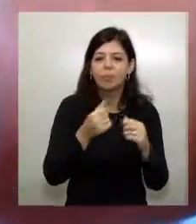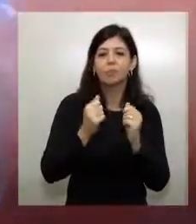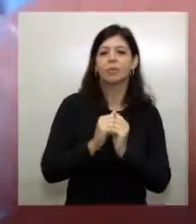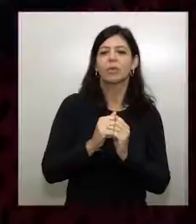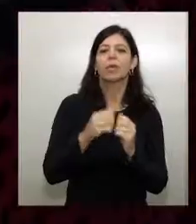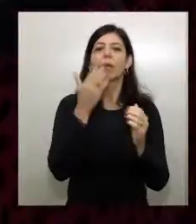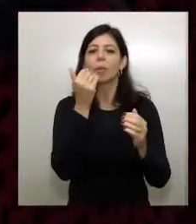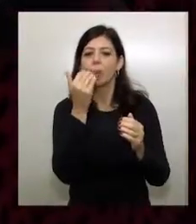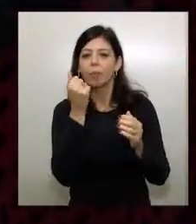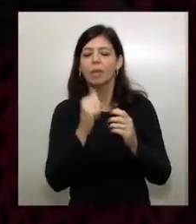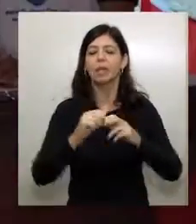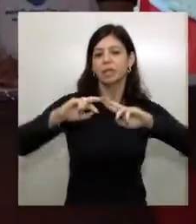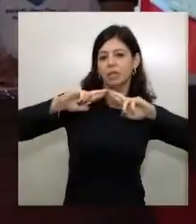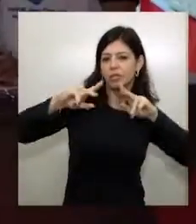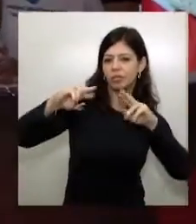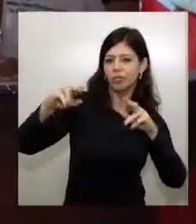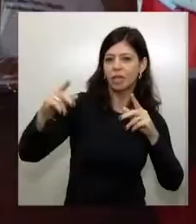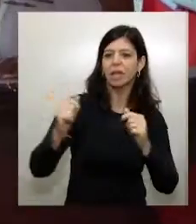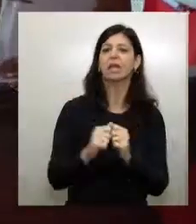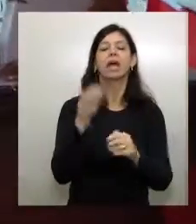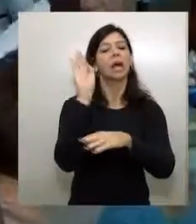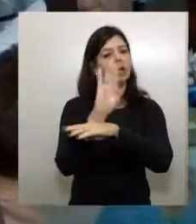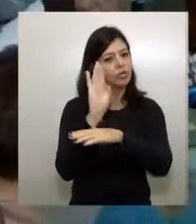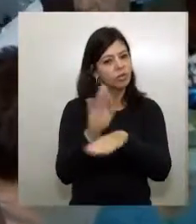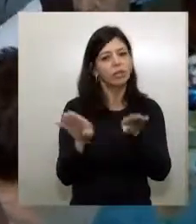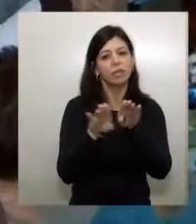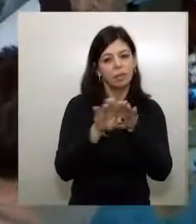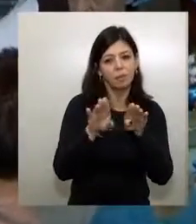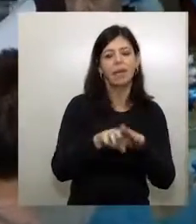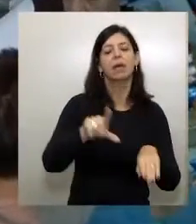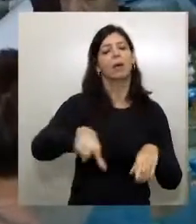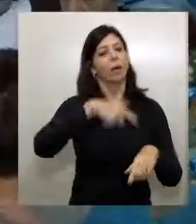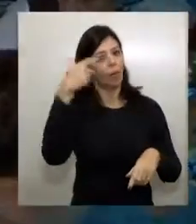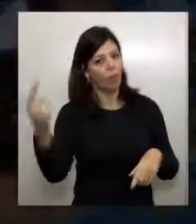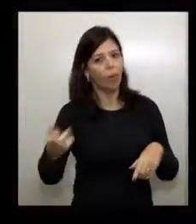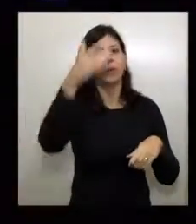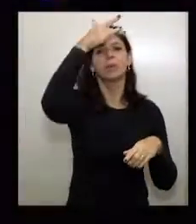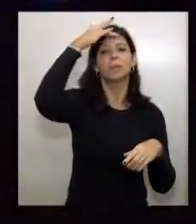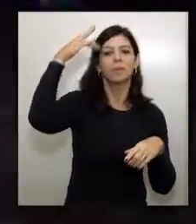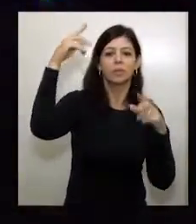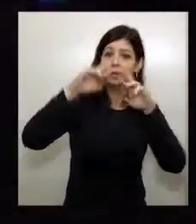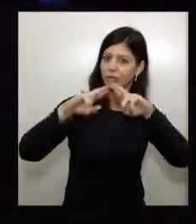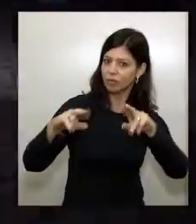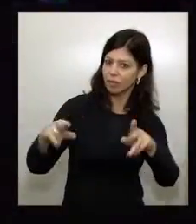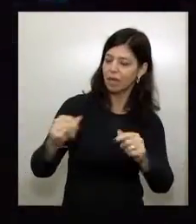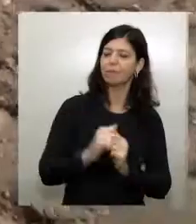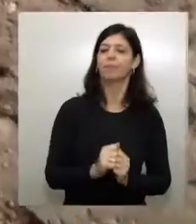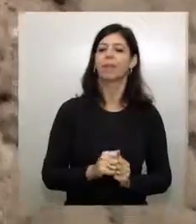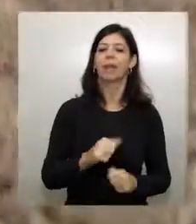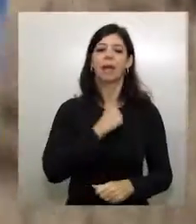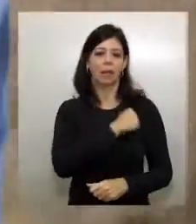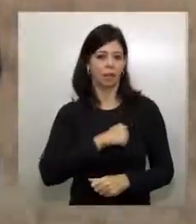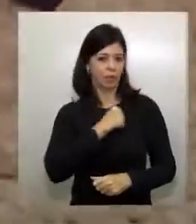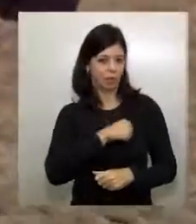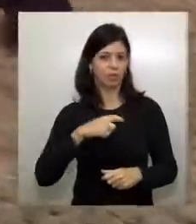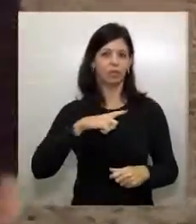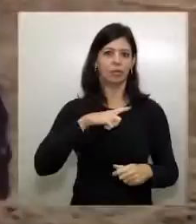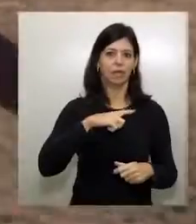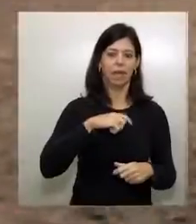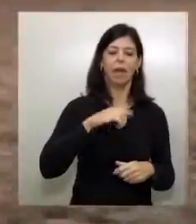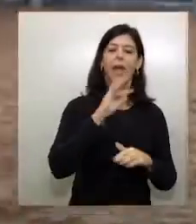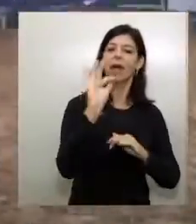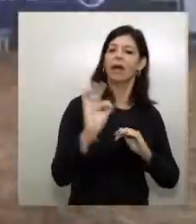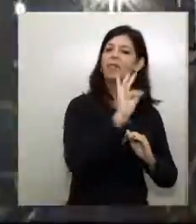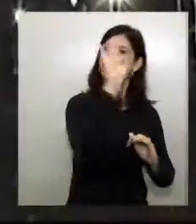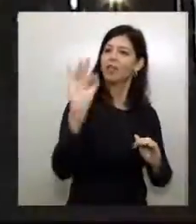gastronomia deliciosa por conta de entidades assistenciais de Araras. Em agosto, tem a Festa do Peão no Parque